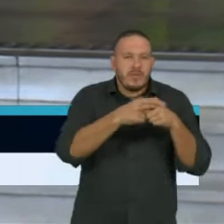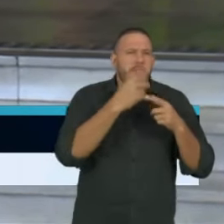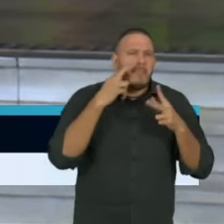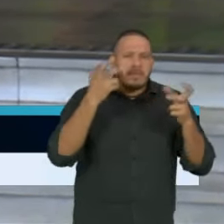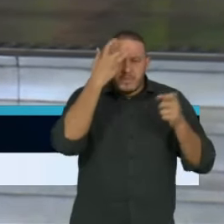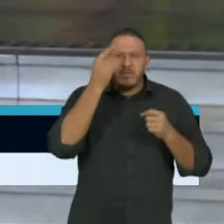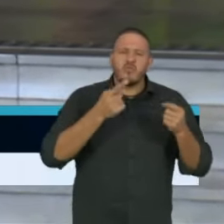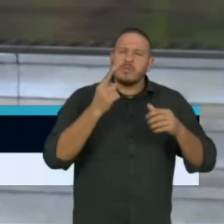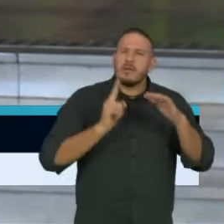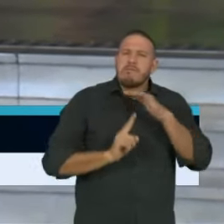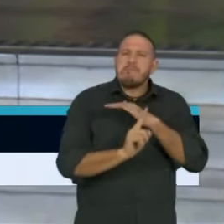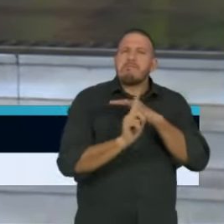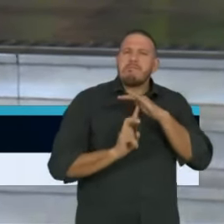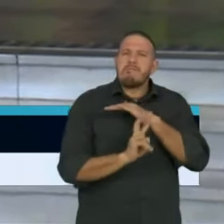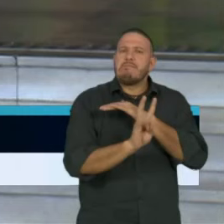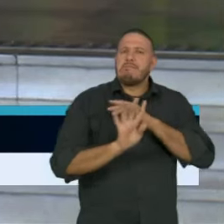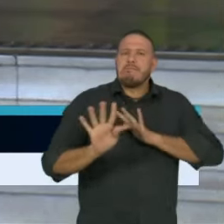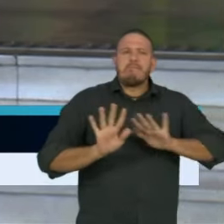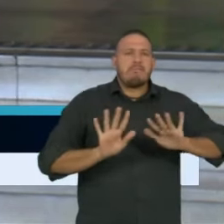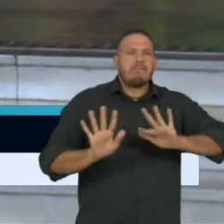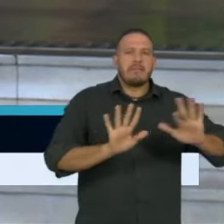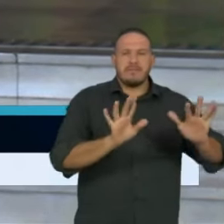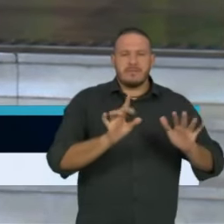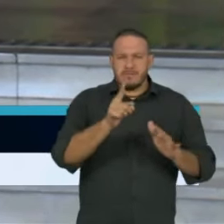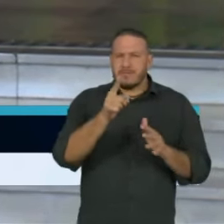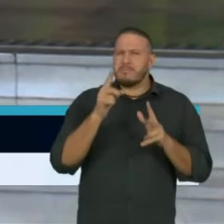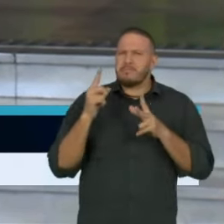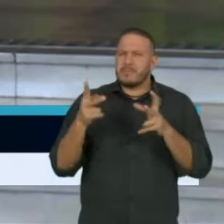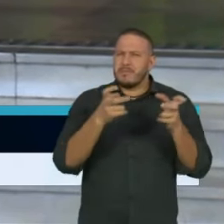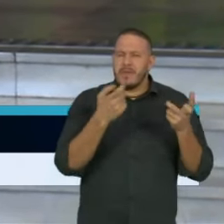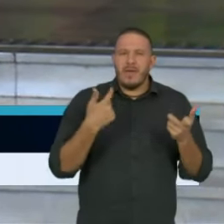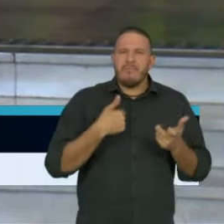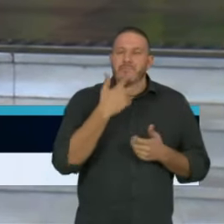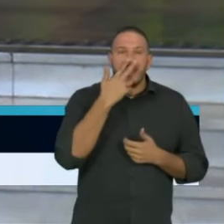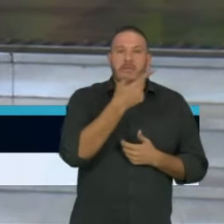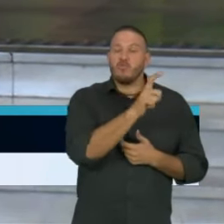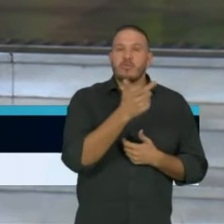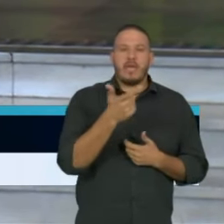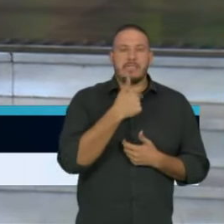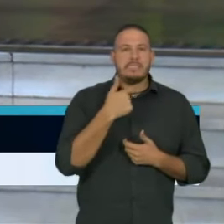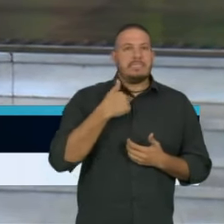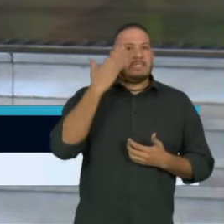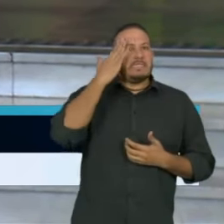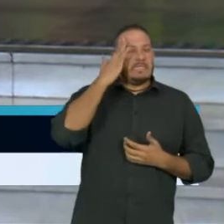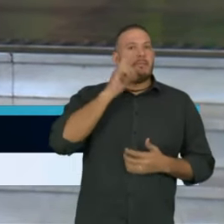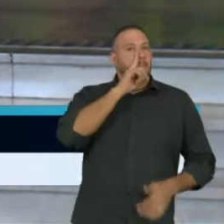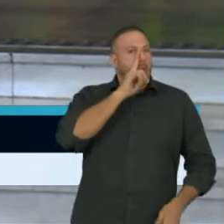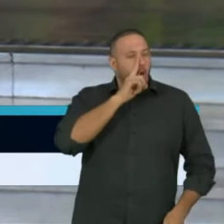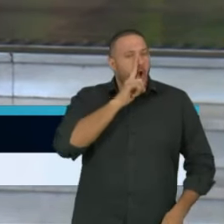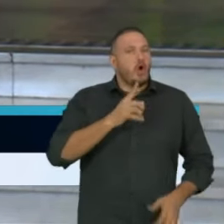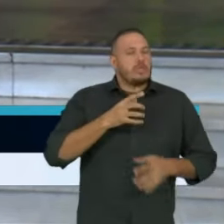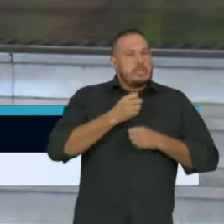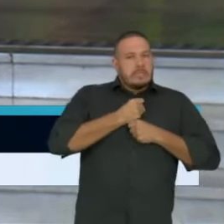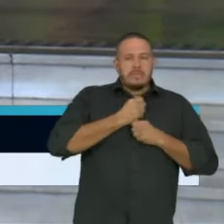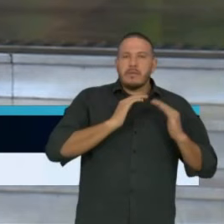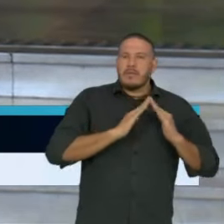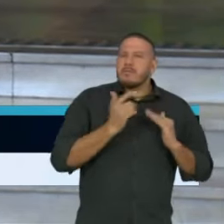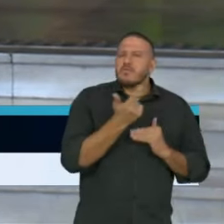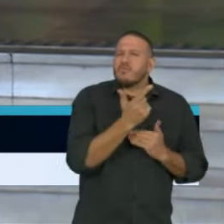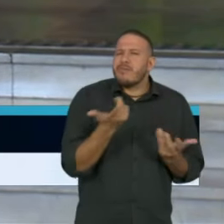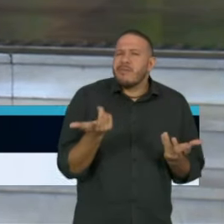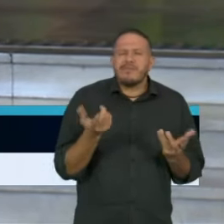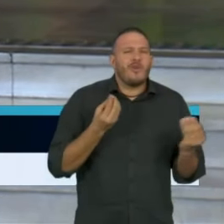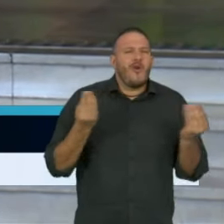estão saindo, como vocês mesmos falaram, não se tem tanta noção de perigo. O que será feito nesses